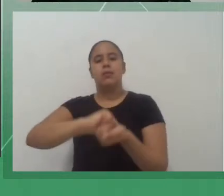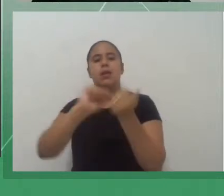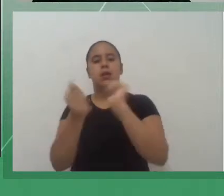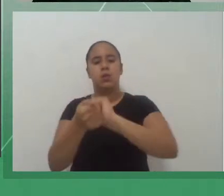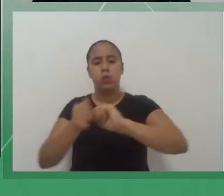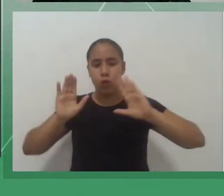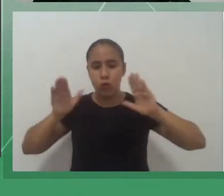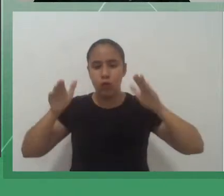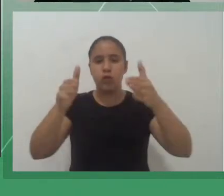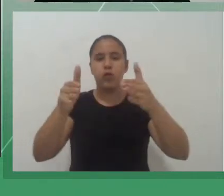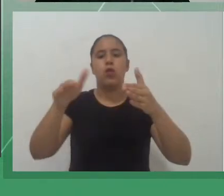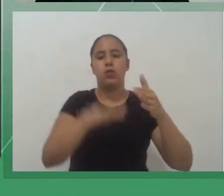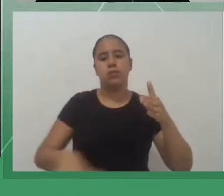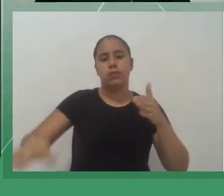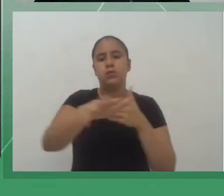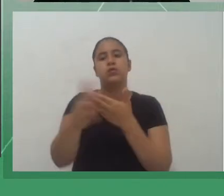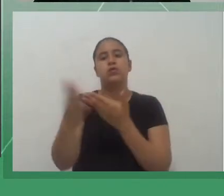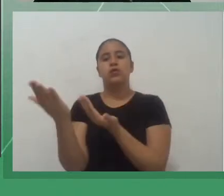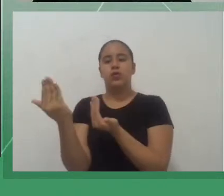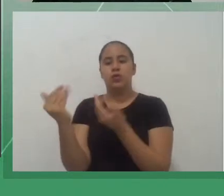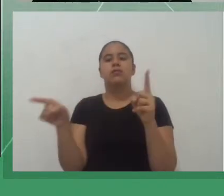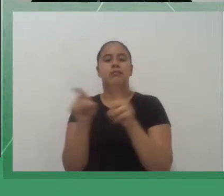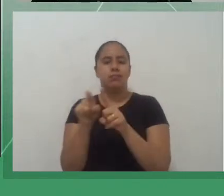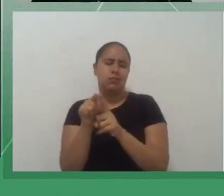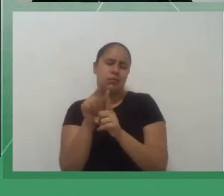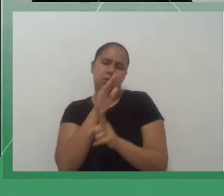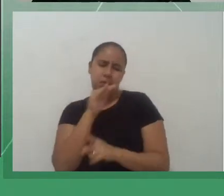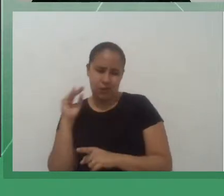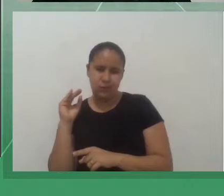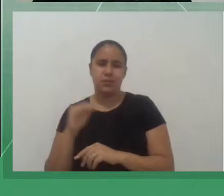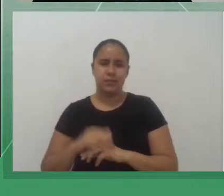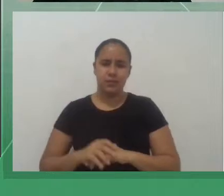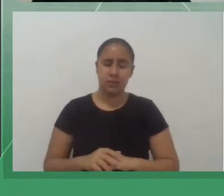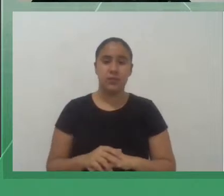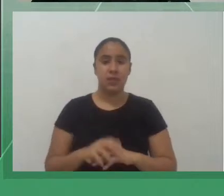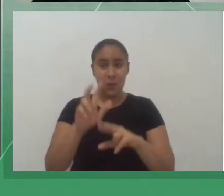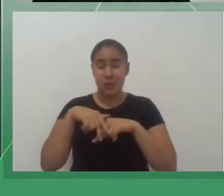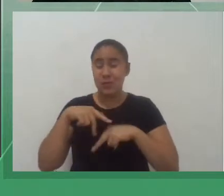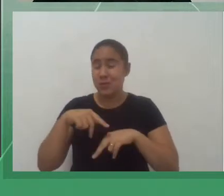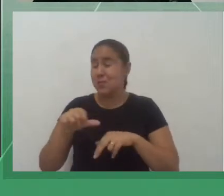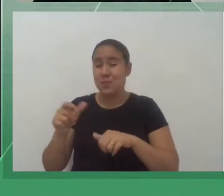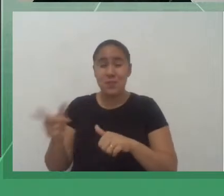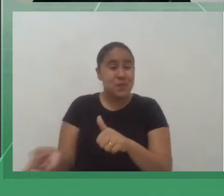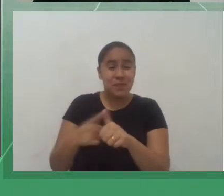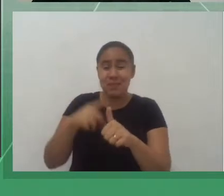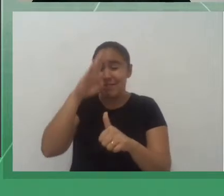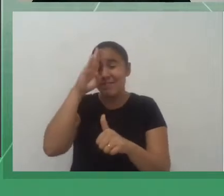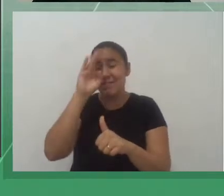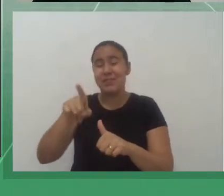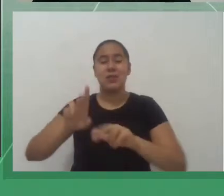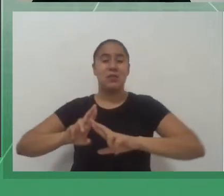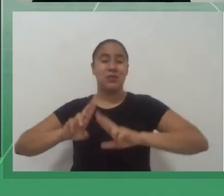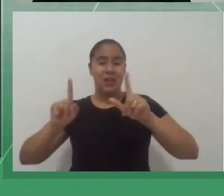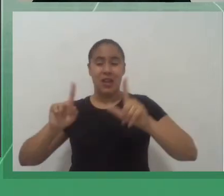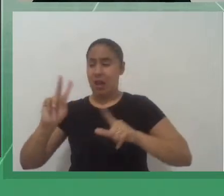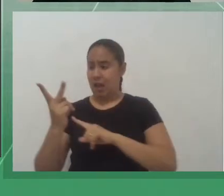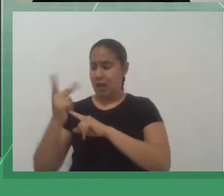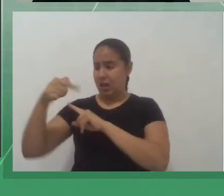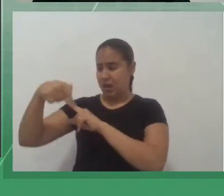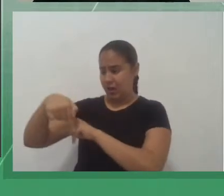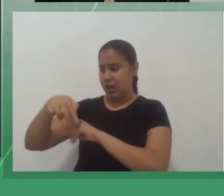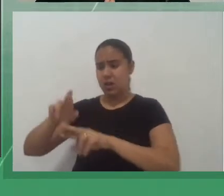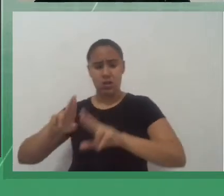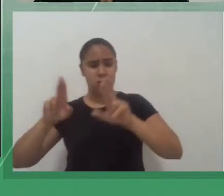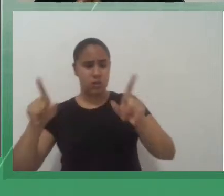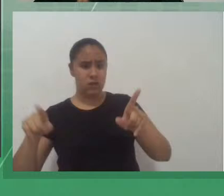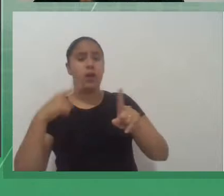público jovem e adulto. Então, a primeira distinção que a gente precisa fazer das histórias em quadrinhos são